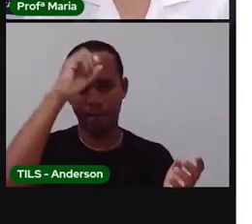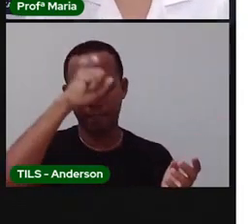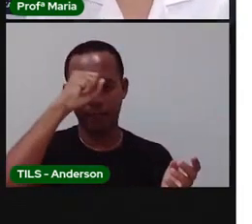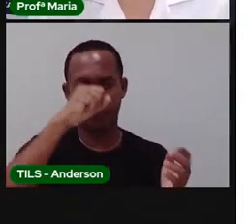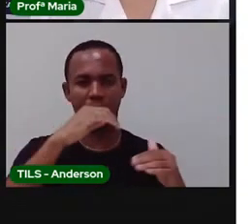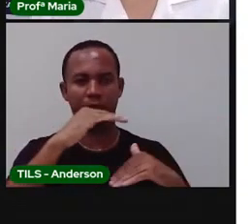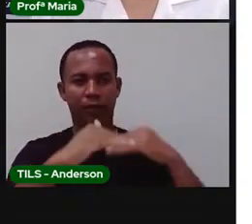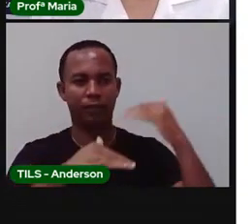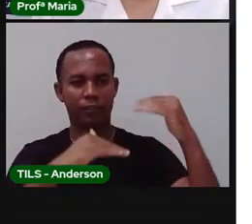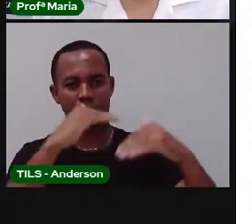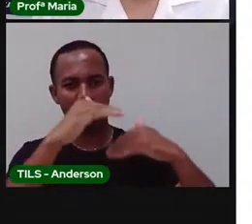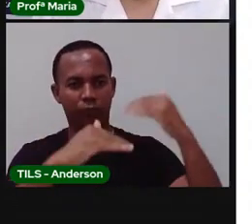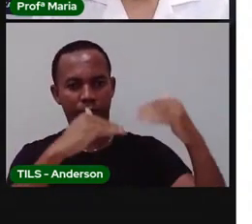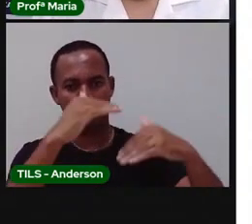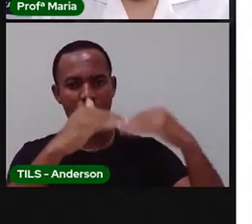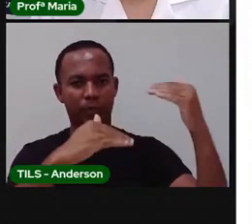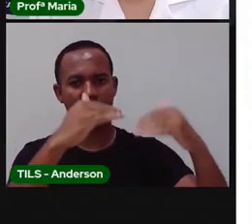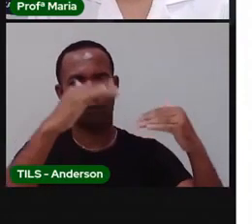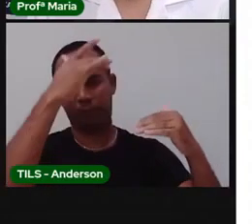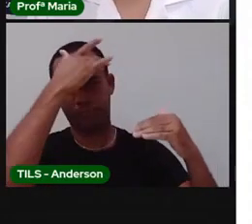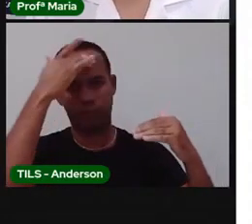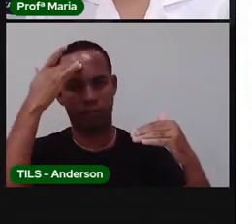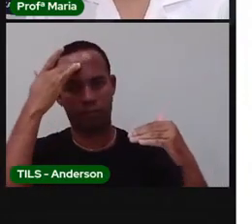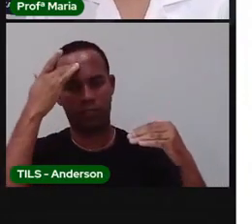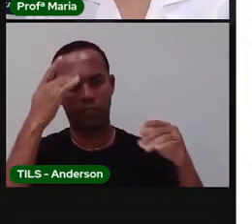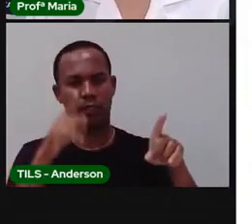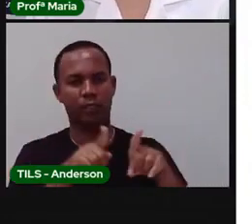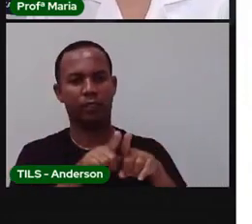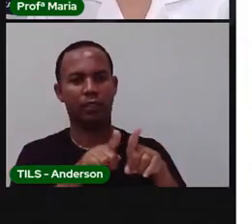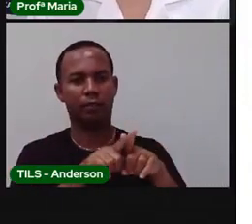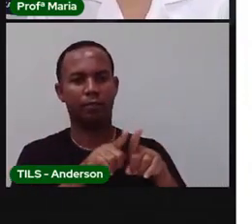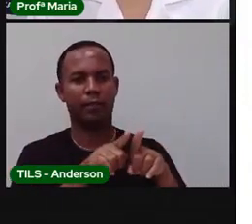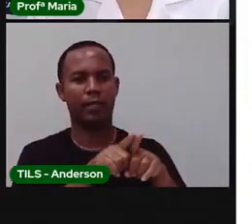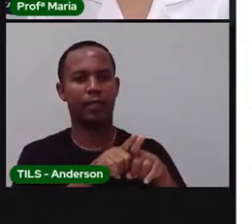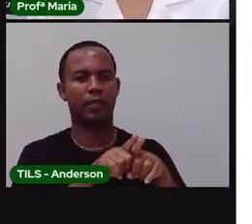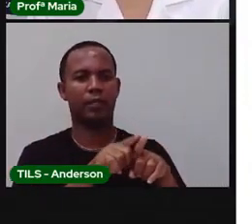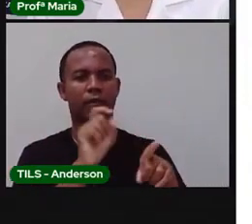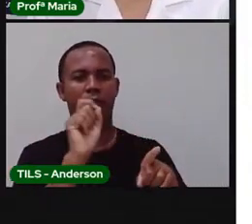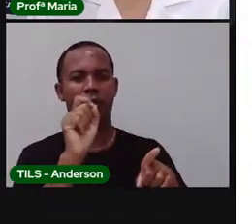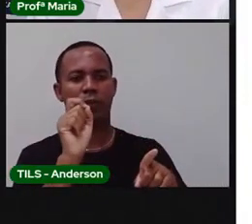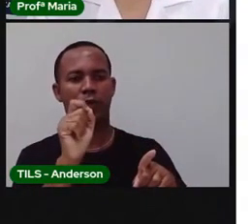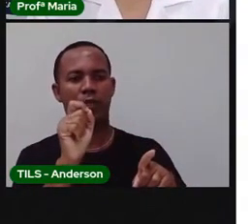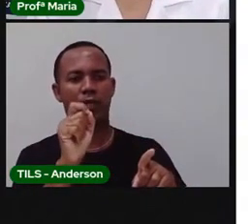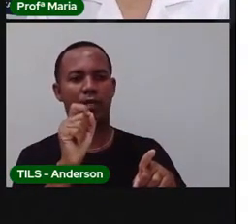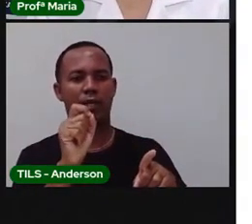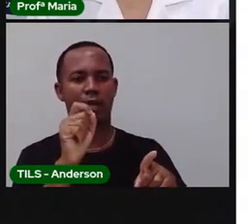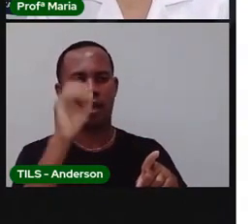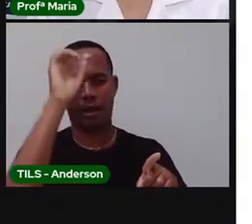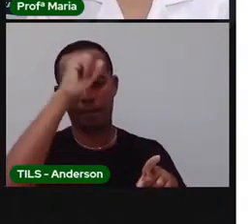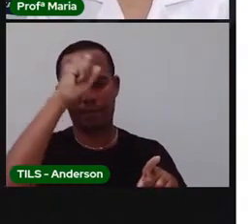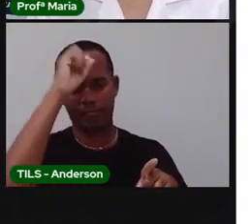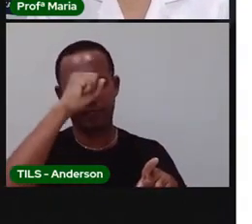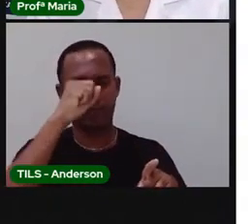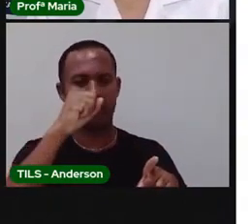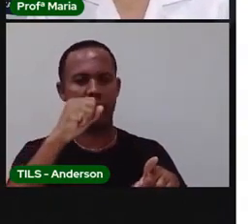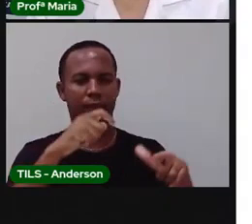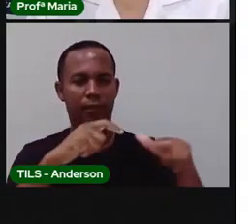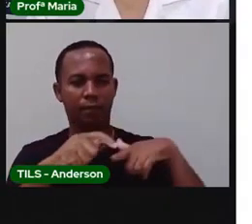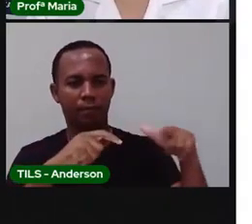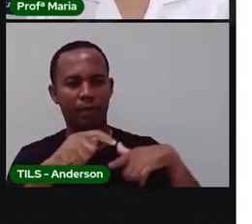desenvolvimento de sua pessoa. Preparo para o exercício da cidadania e qualificação para o trabalho,